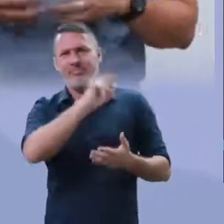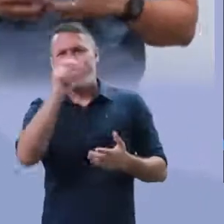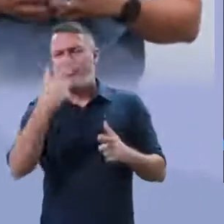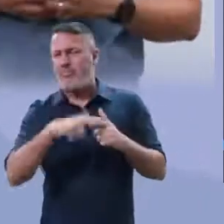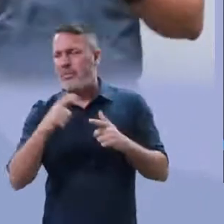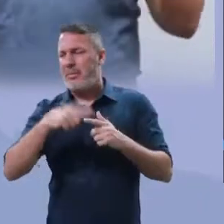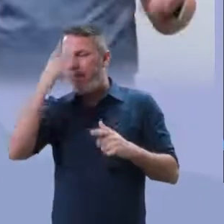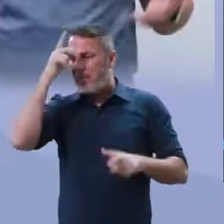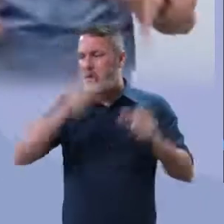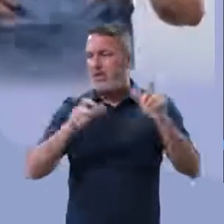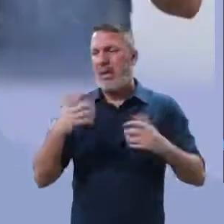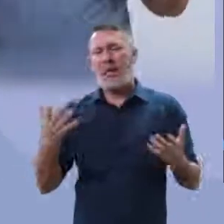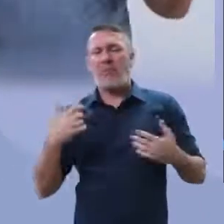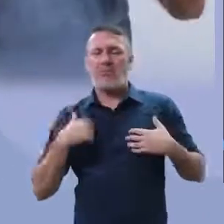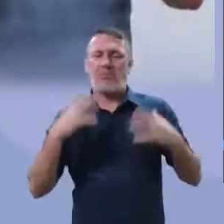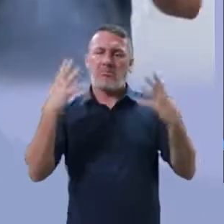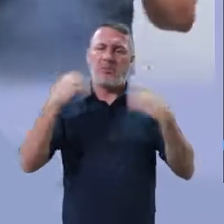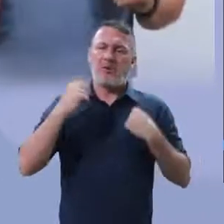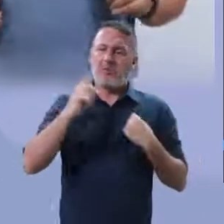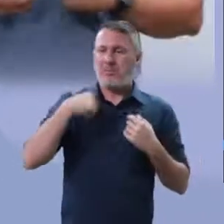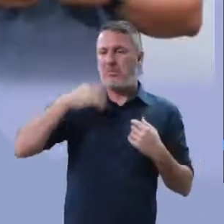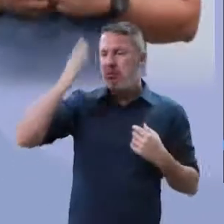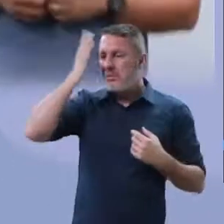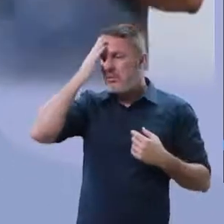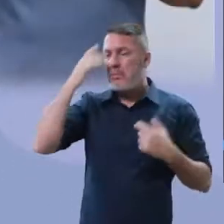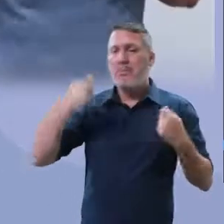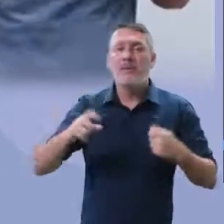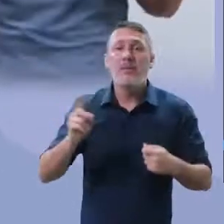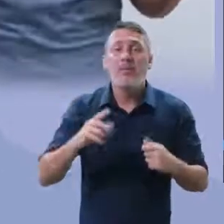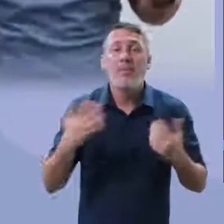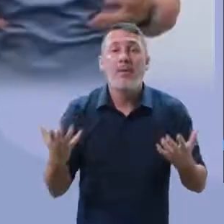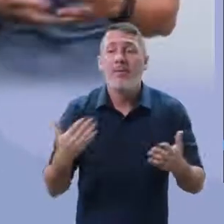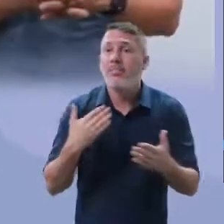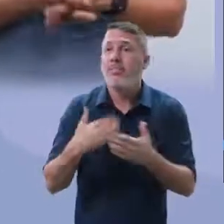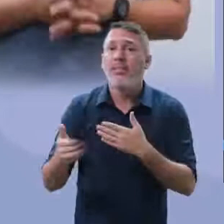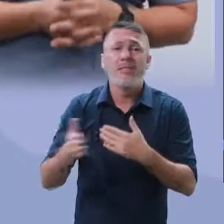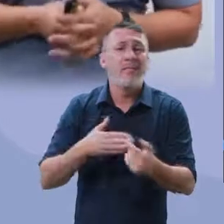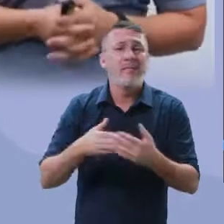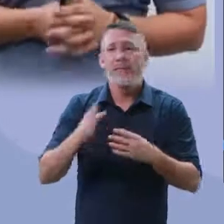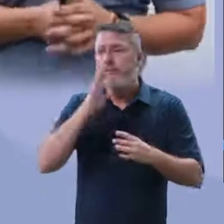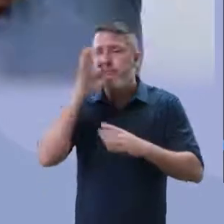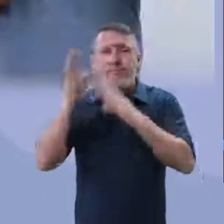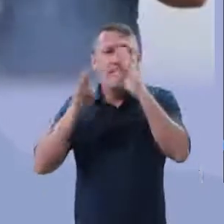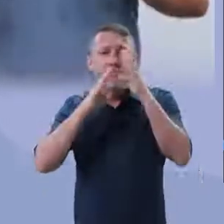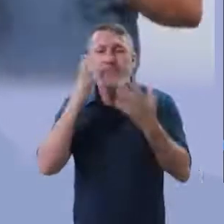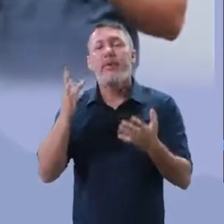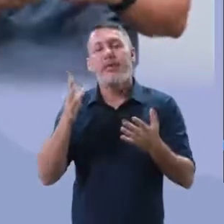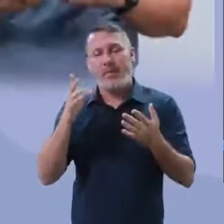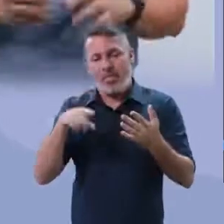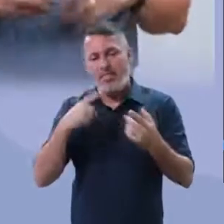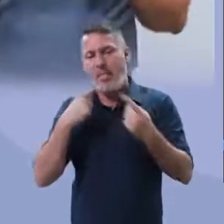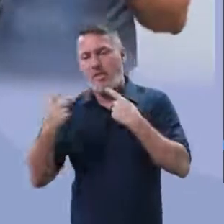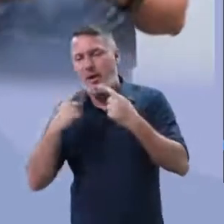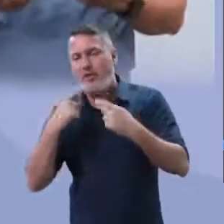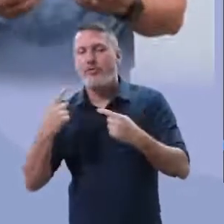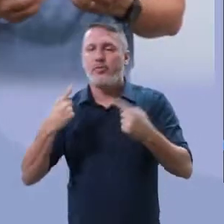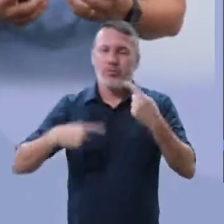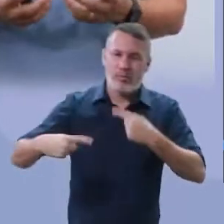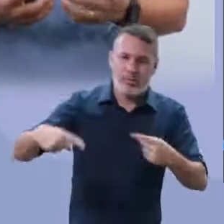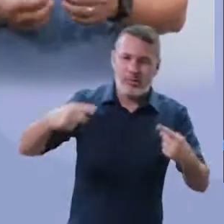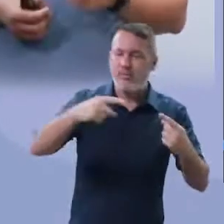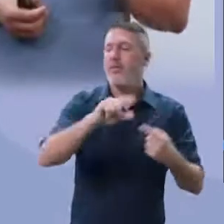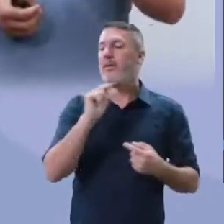vídeos nós vimos aí, pessoas falam, não, eu sou advogado, preciso usar máscara, o que tem a ver isso? são debates, são